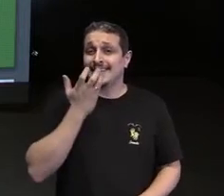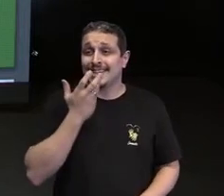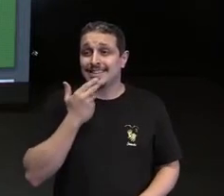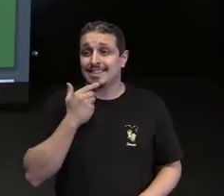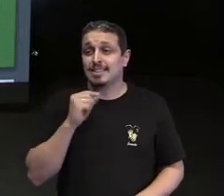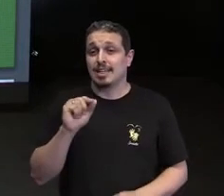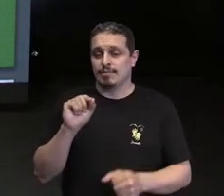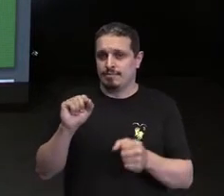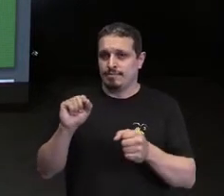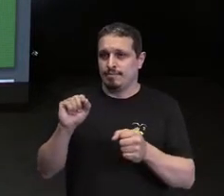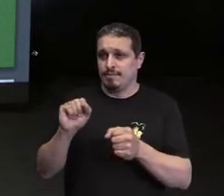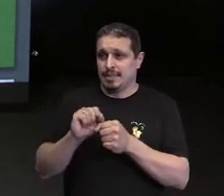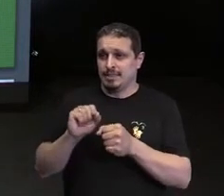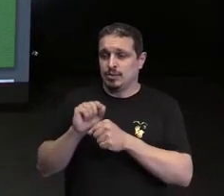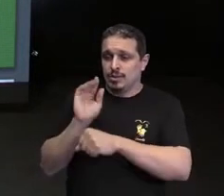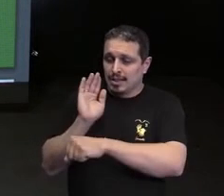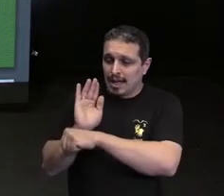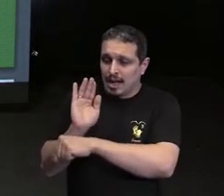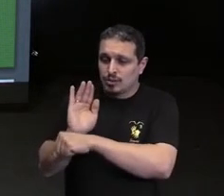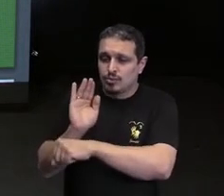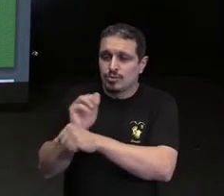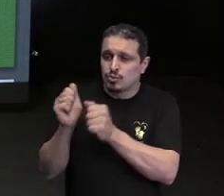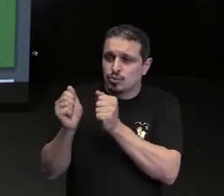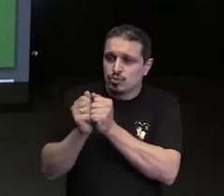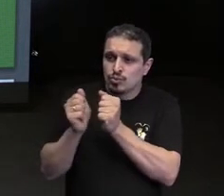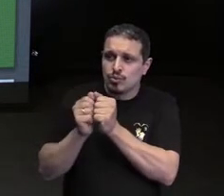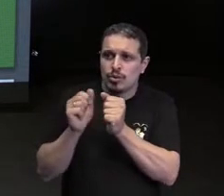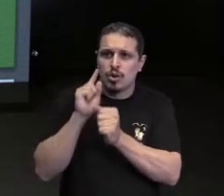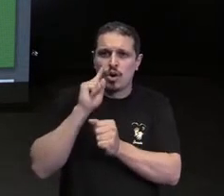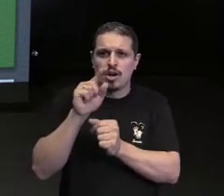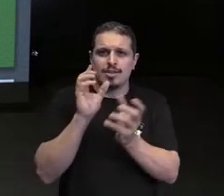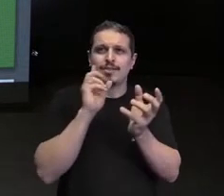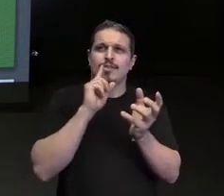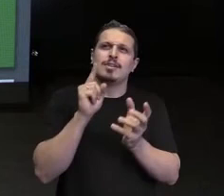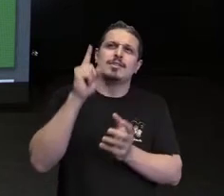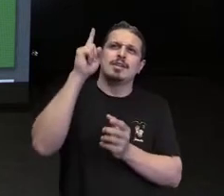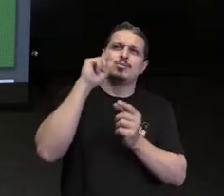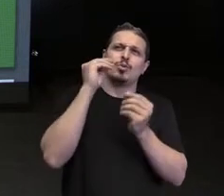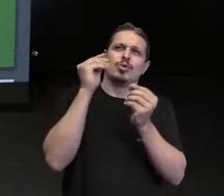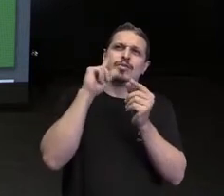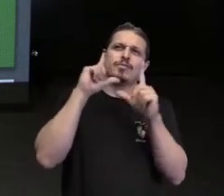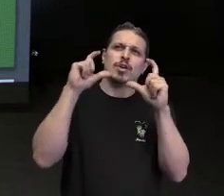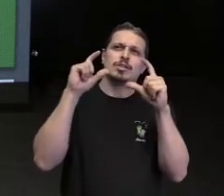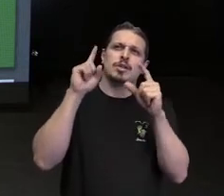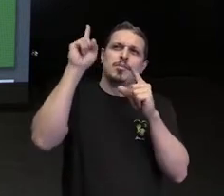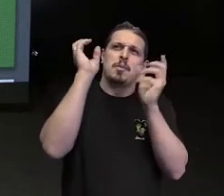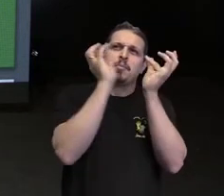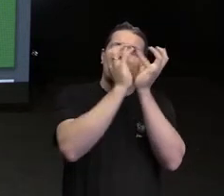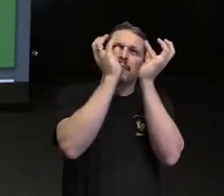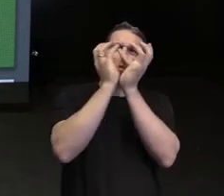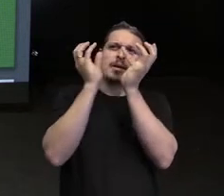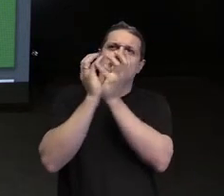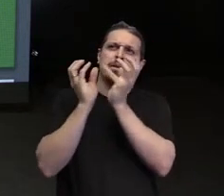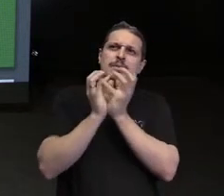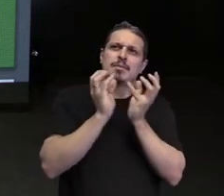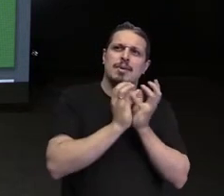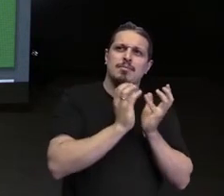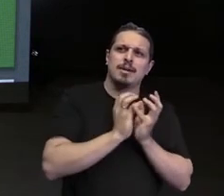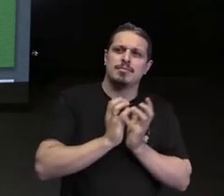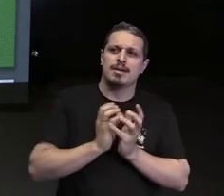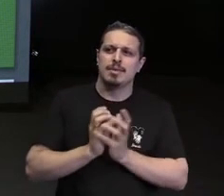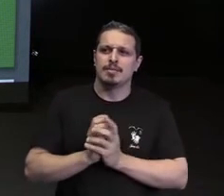auxiliassem, que estivessem aqui comigo nesse momento. Desculpa. Tem água? Perdão.